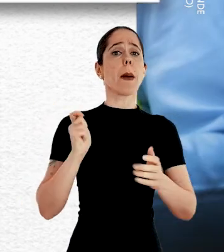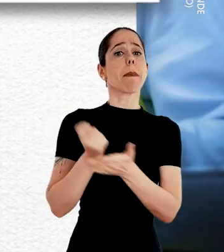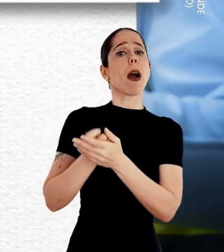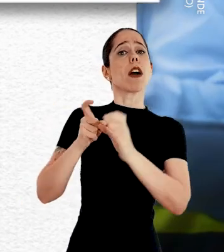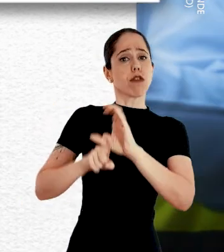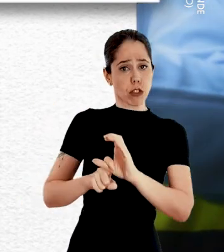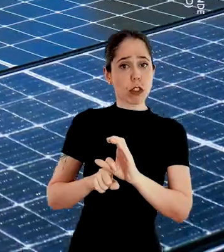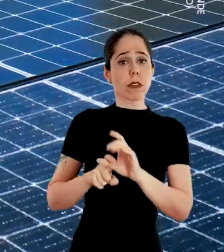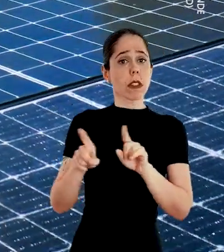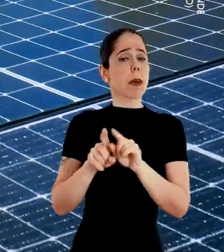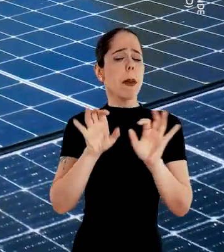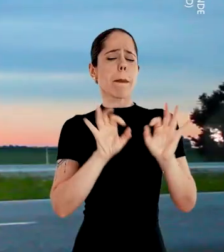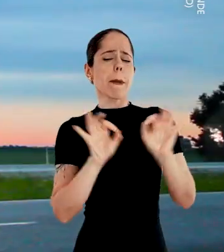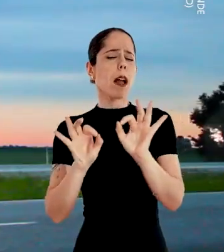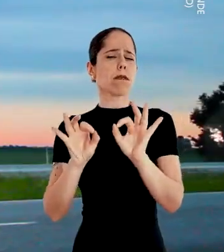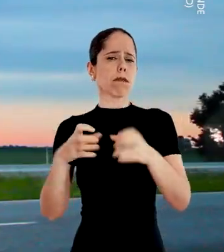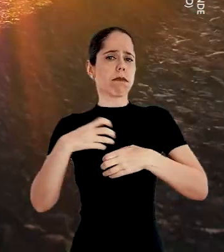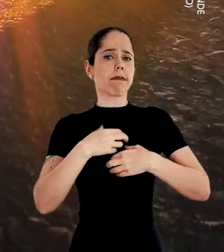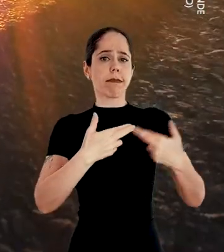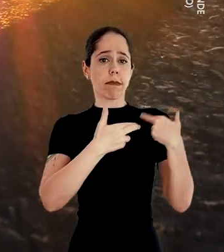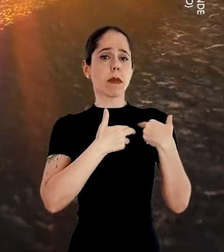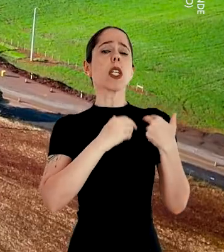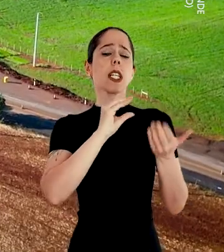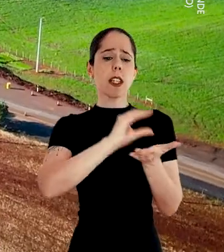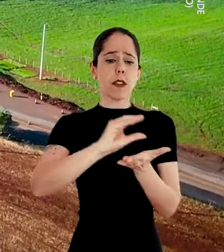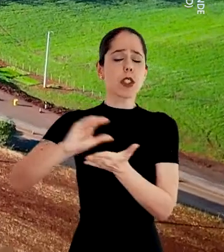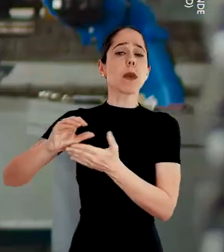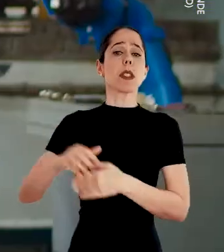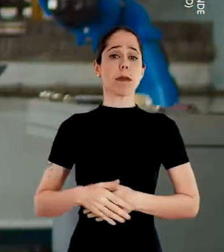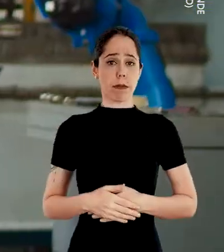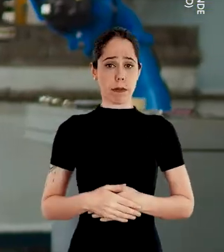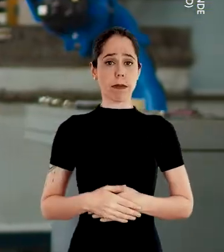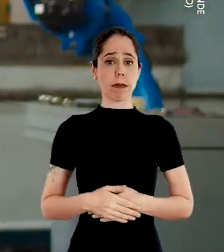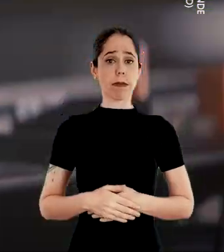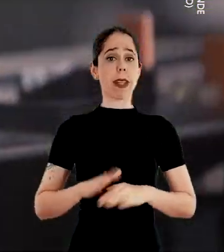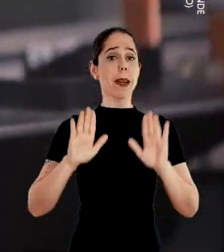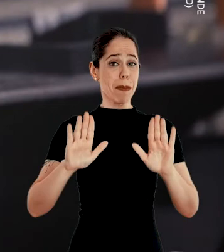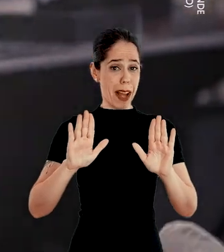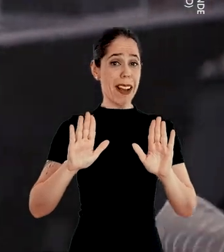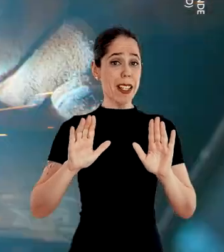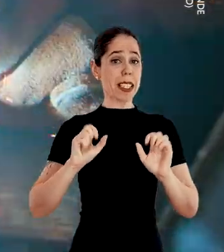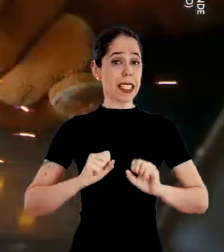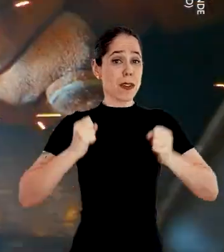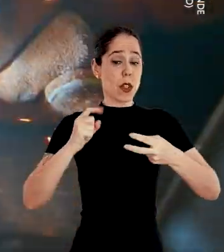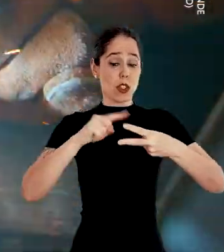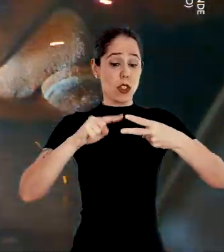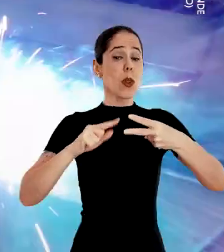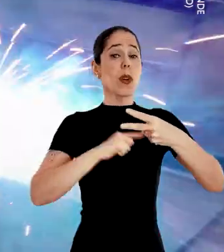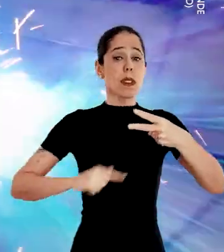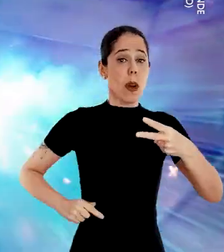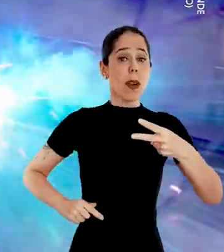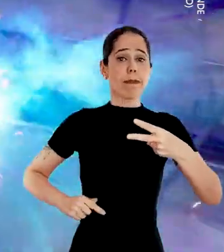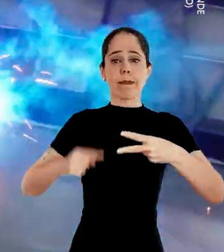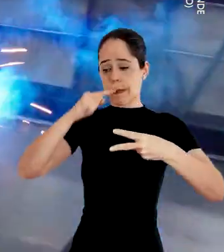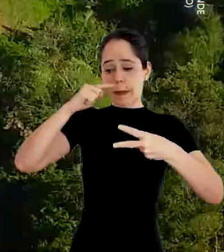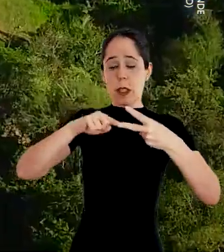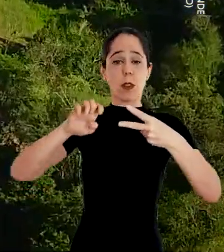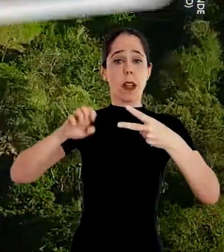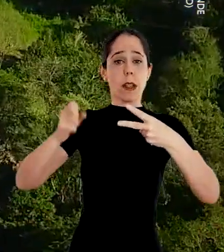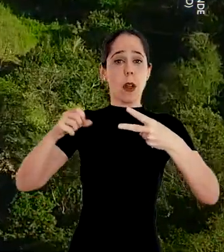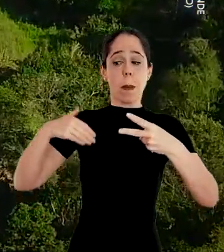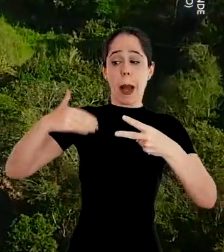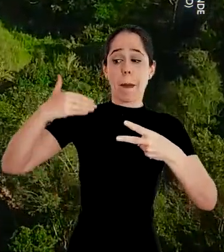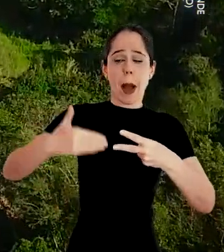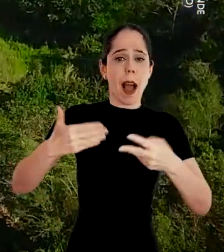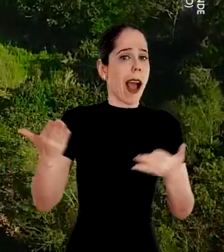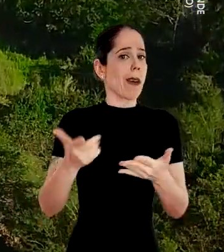pode pagar sua dívida e planejar com responsabilidade seus investimentos. Mas este esforço de dois governos